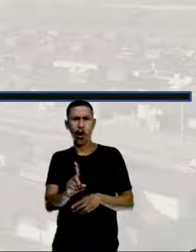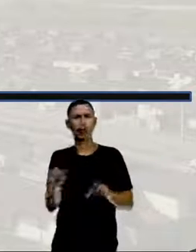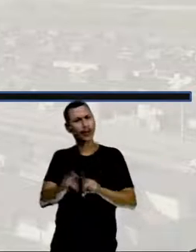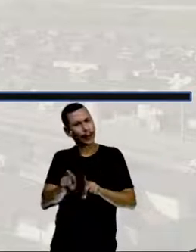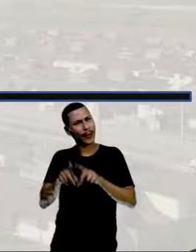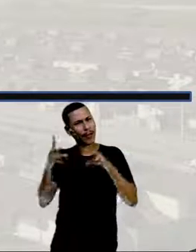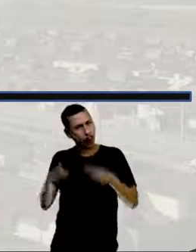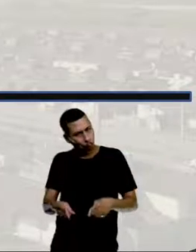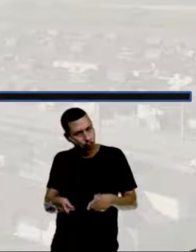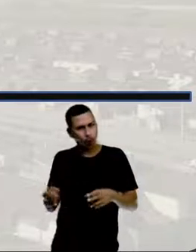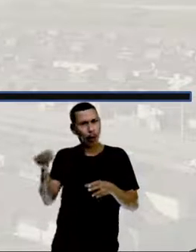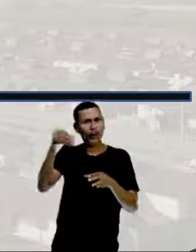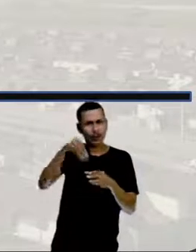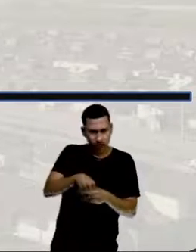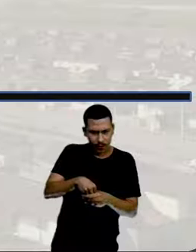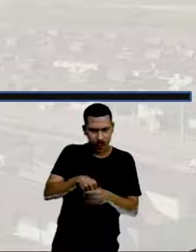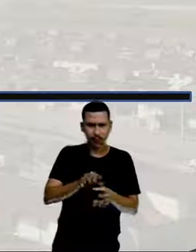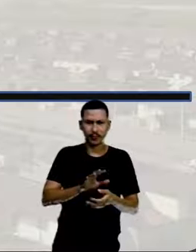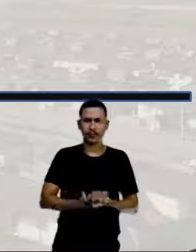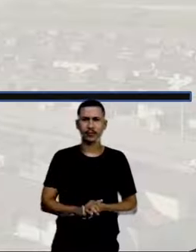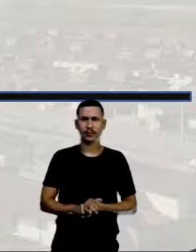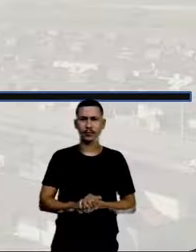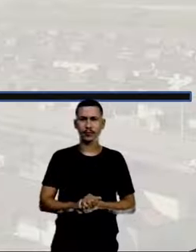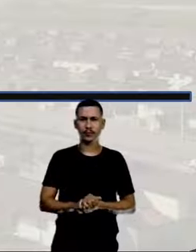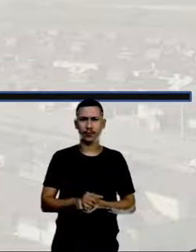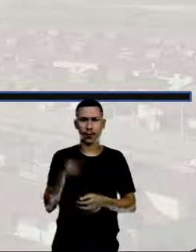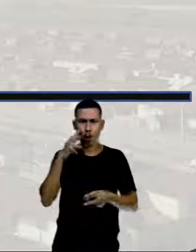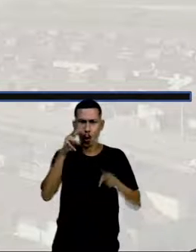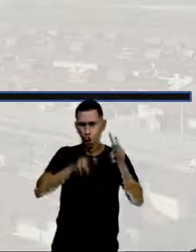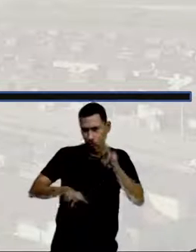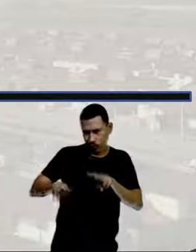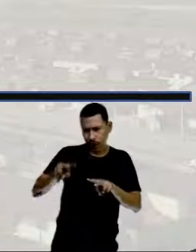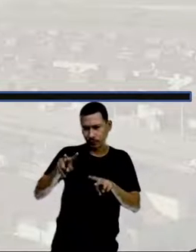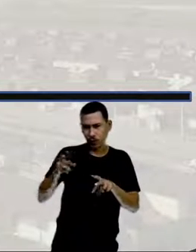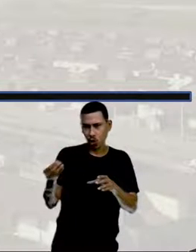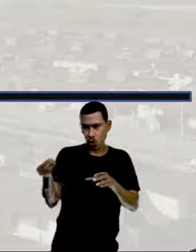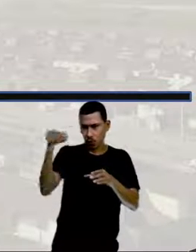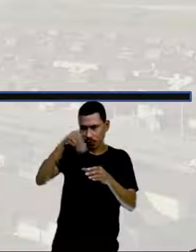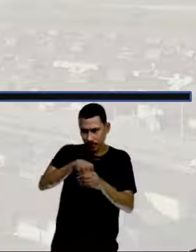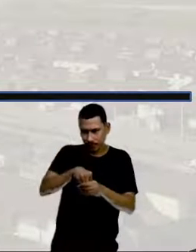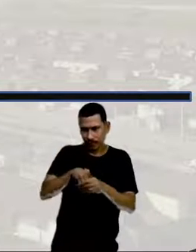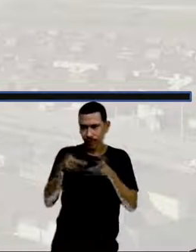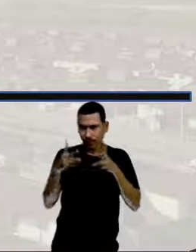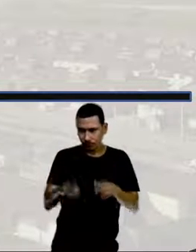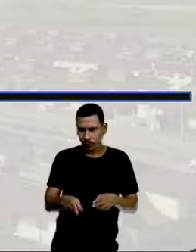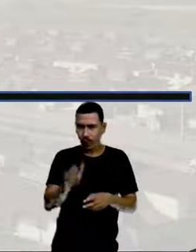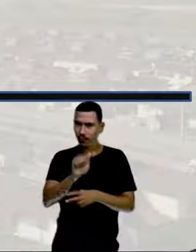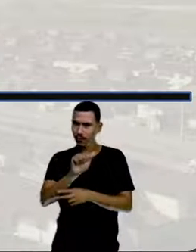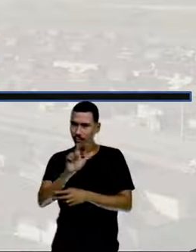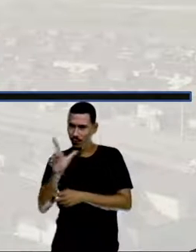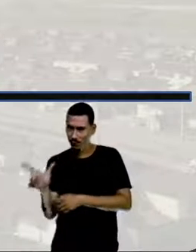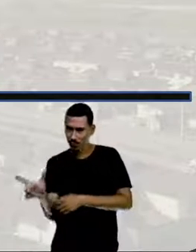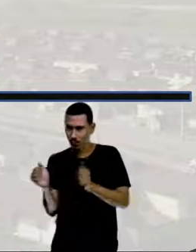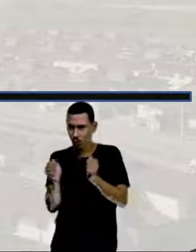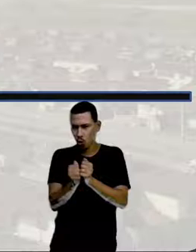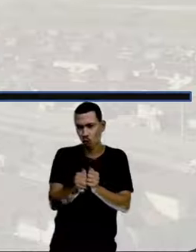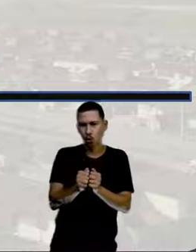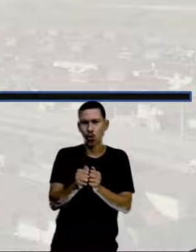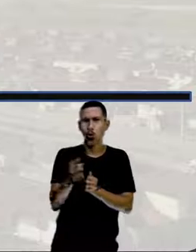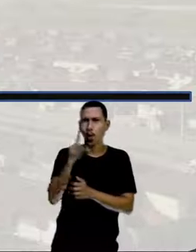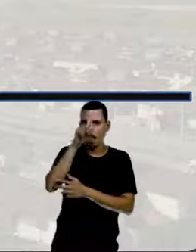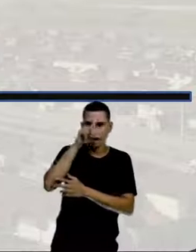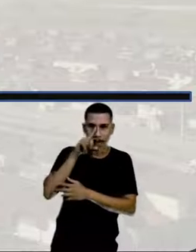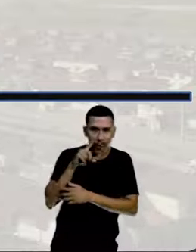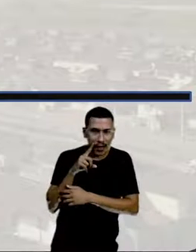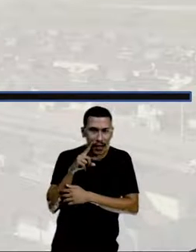internos também. Pois é, nesse caso aqui dos colaterais internos, esse azul com esse amarelo,